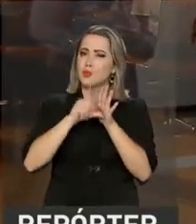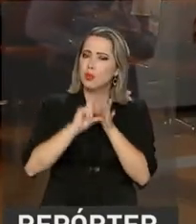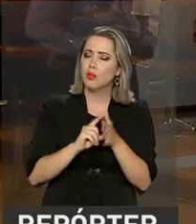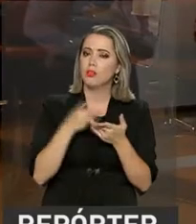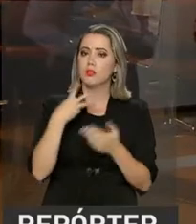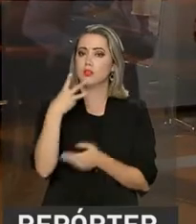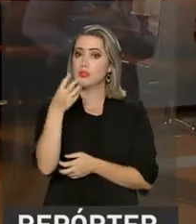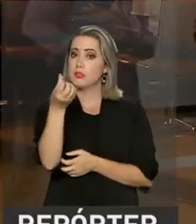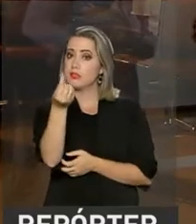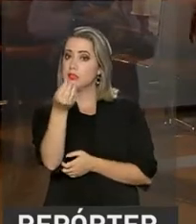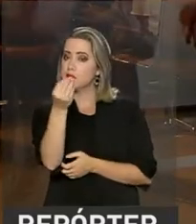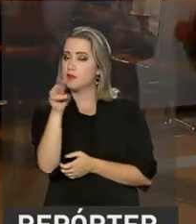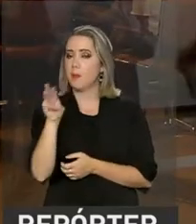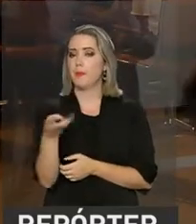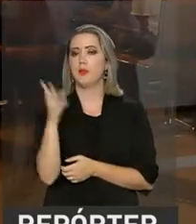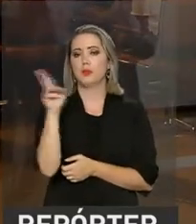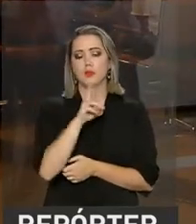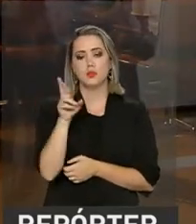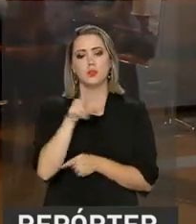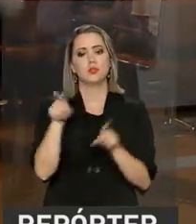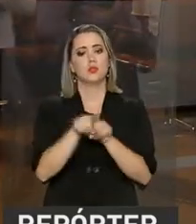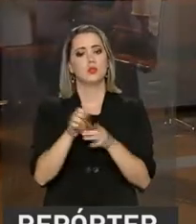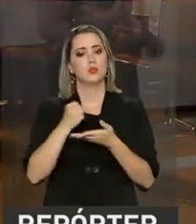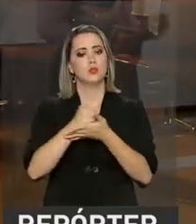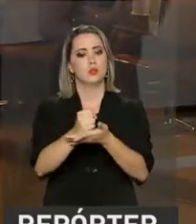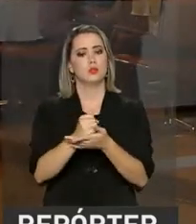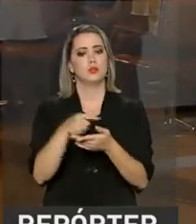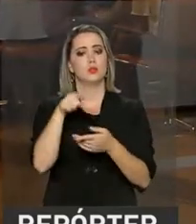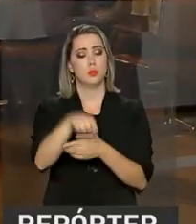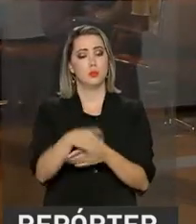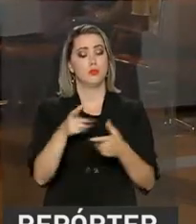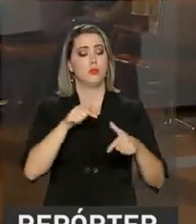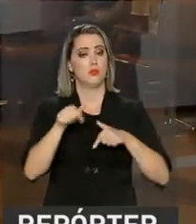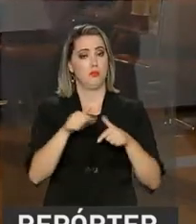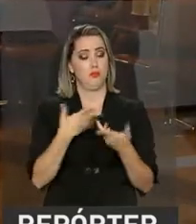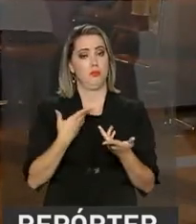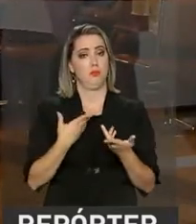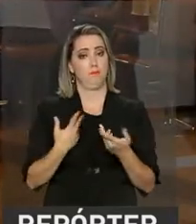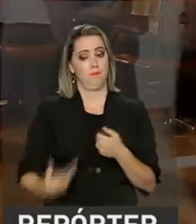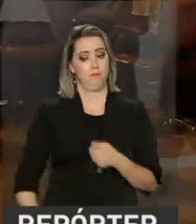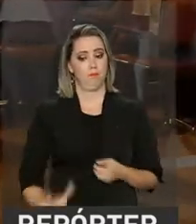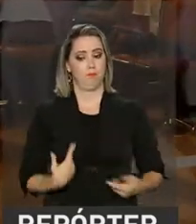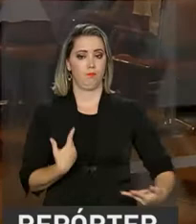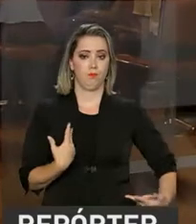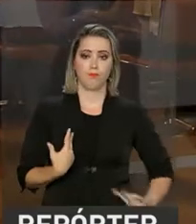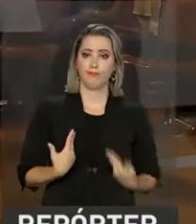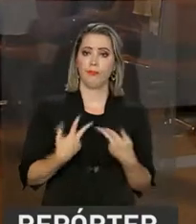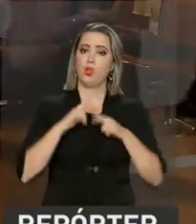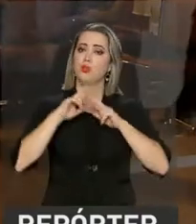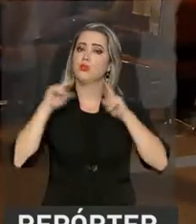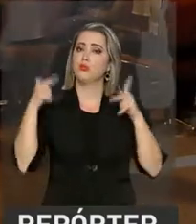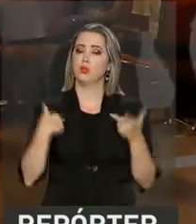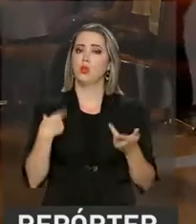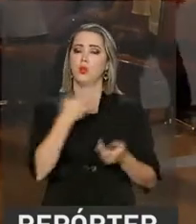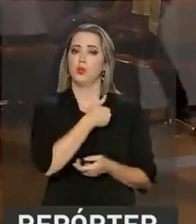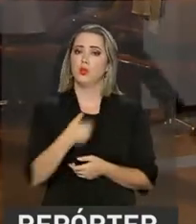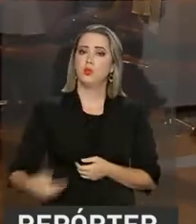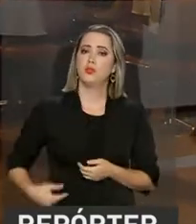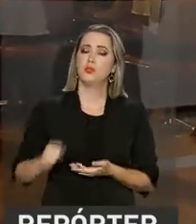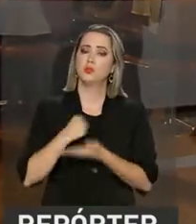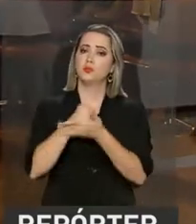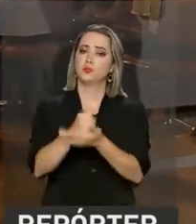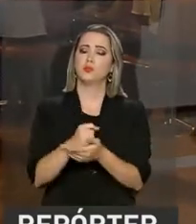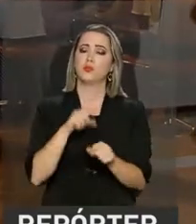estão disponíveis no orçamento do Ministério da Saúde para esses procedimentos. O governo vai determinar um prazo para que os estados